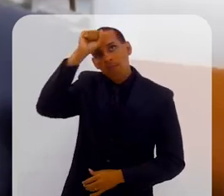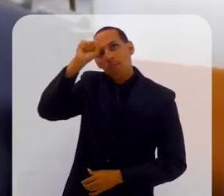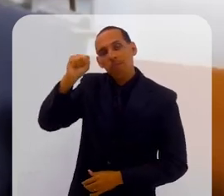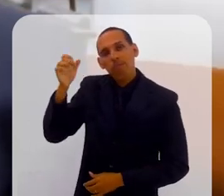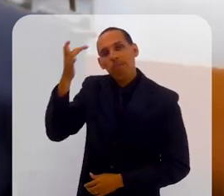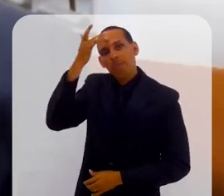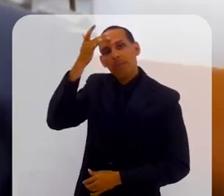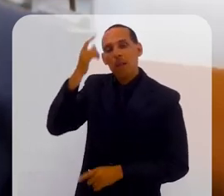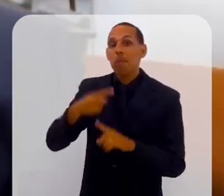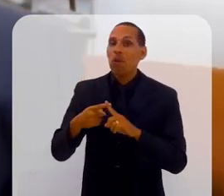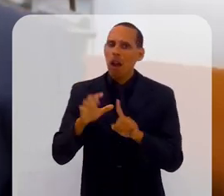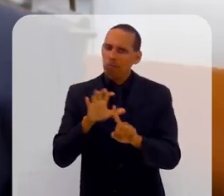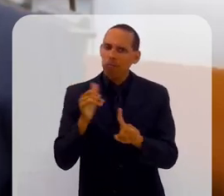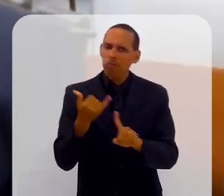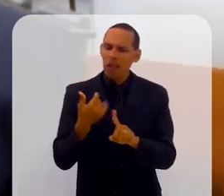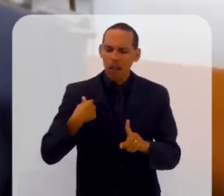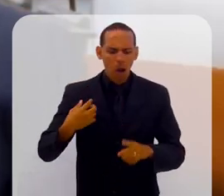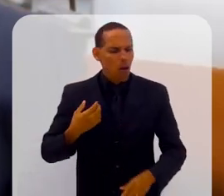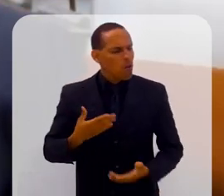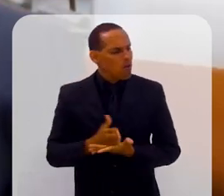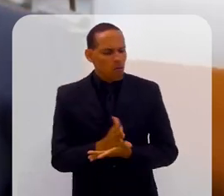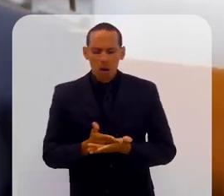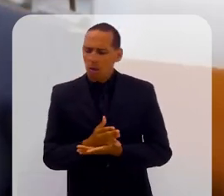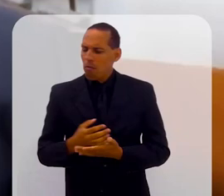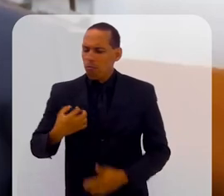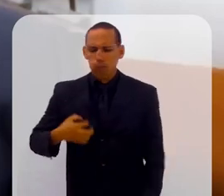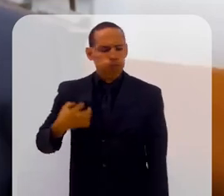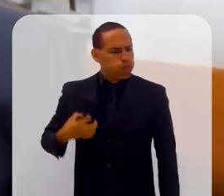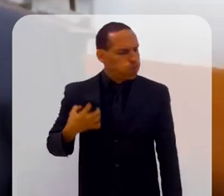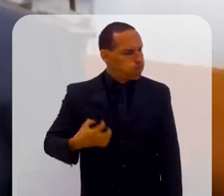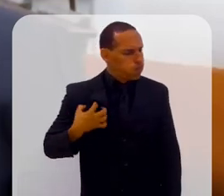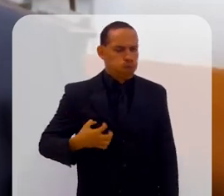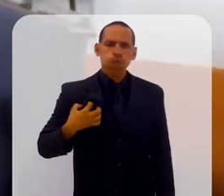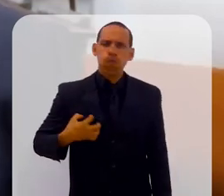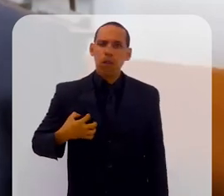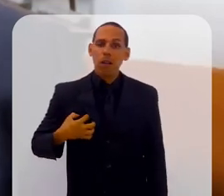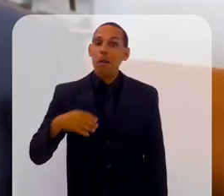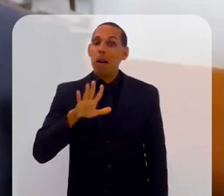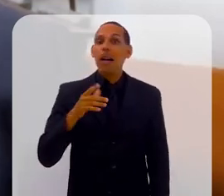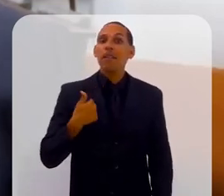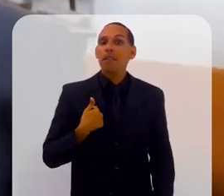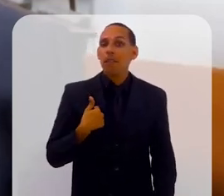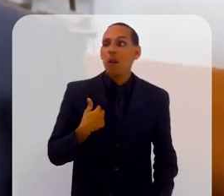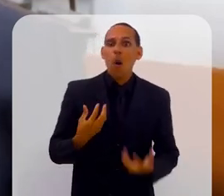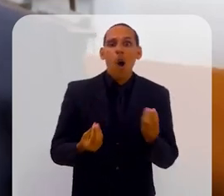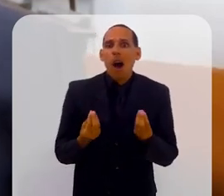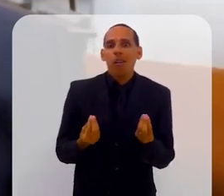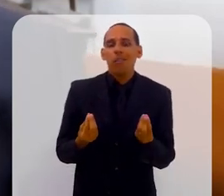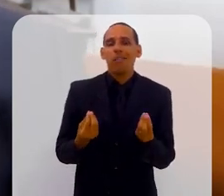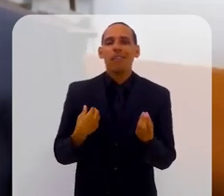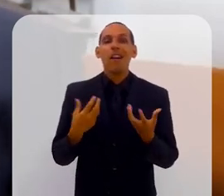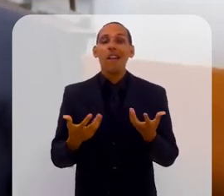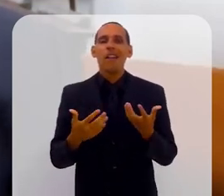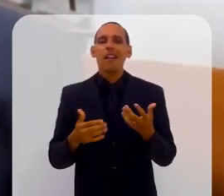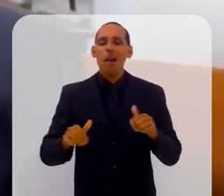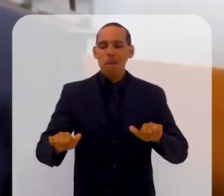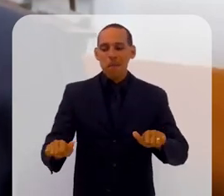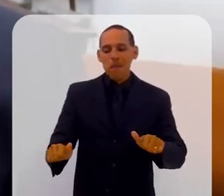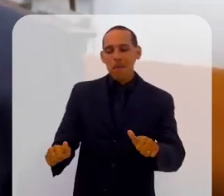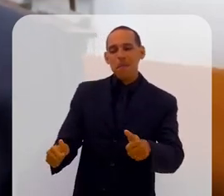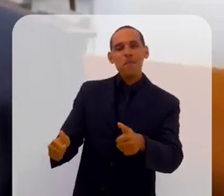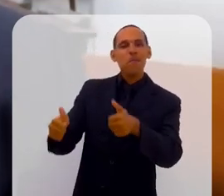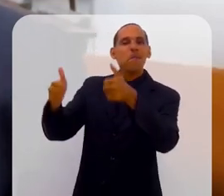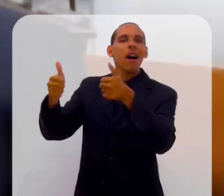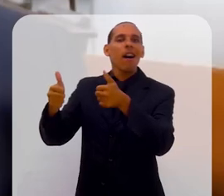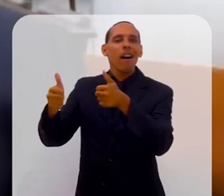o bullying, ele me deixava indignado e me deixava muito indignado, mas eu cada vez queria ser melhor do